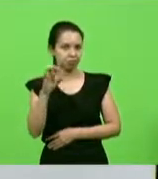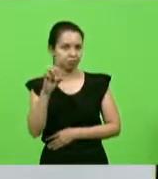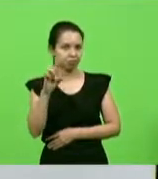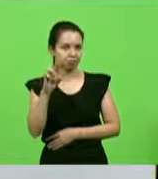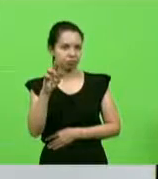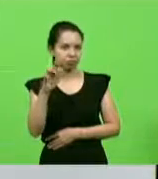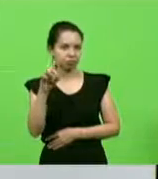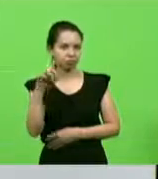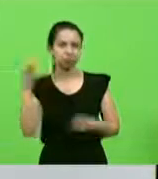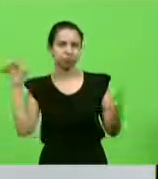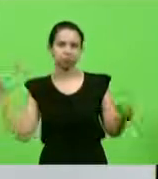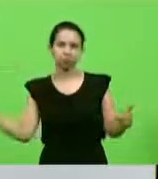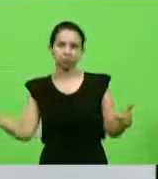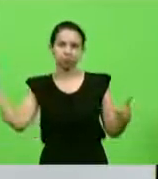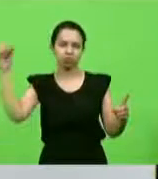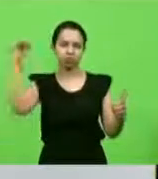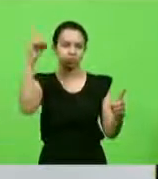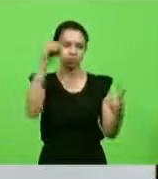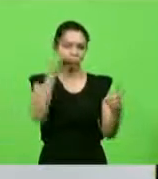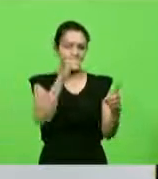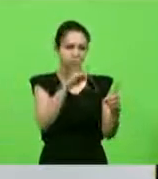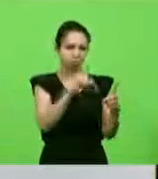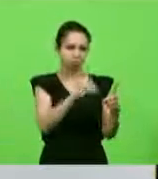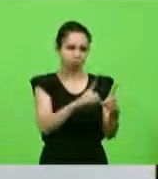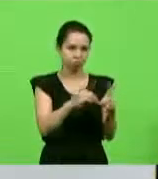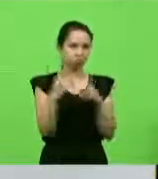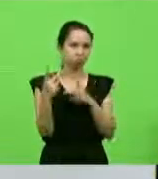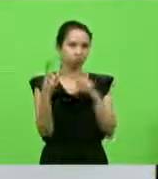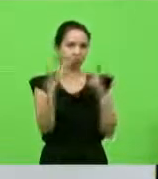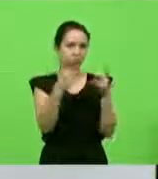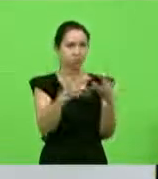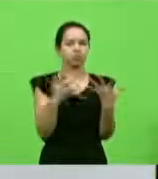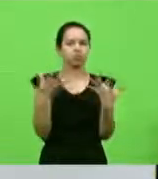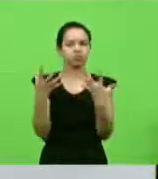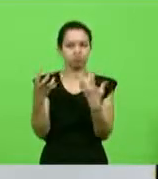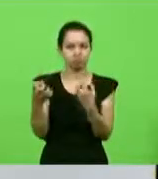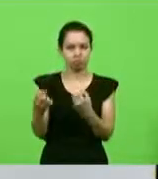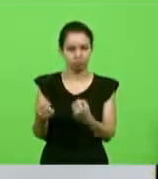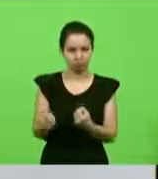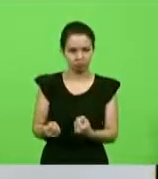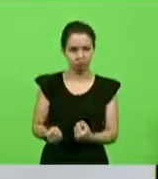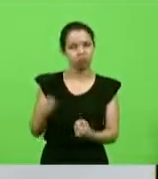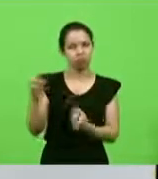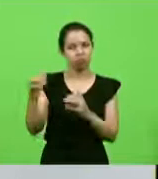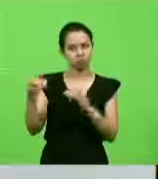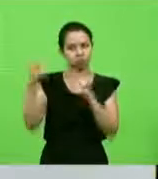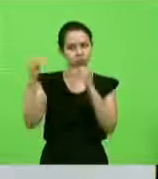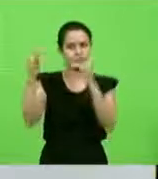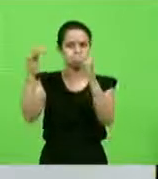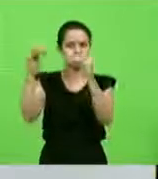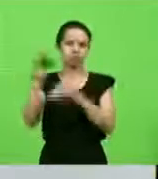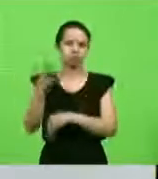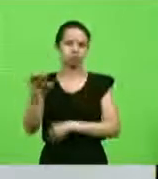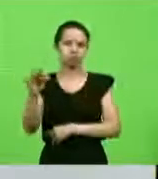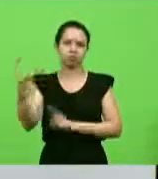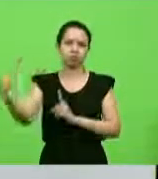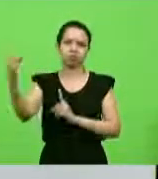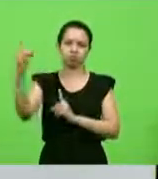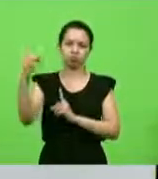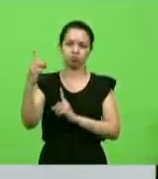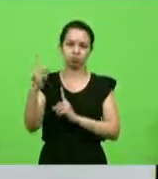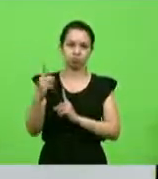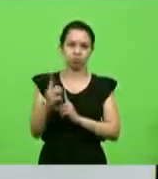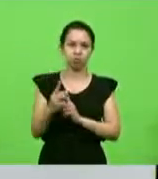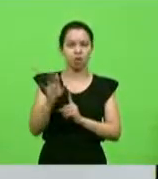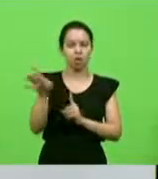aí ele recebe o deputado federal, tem uma autoridade federal, e o comandante dá um PAD